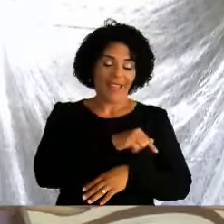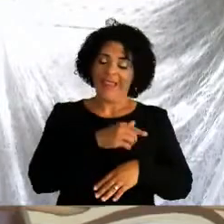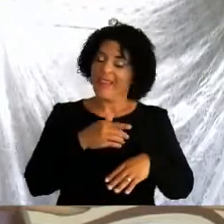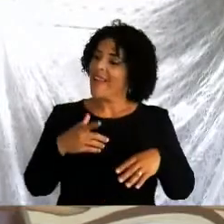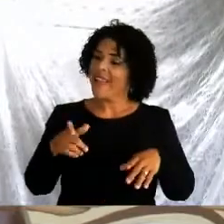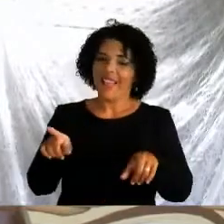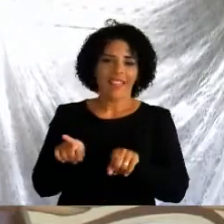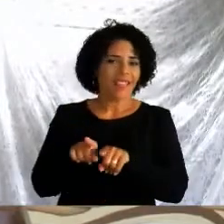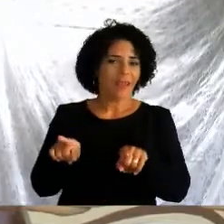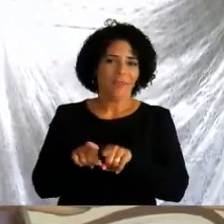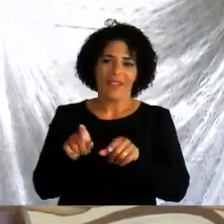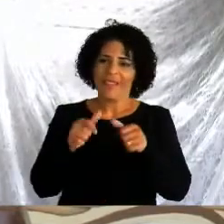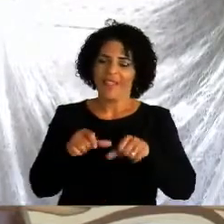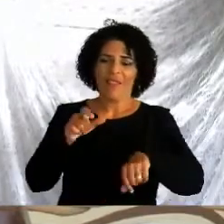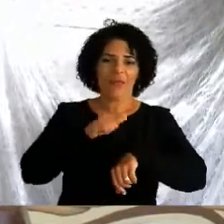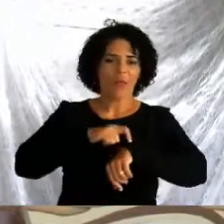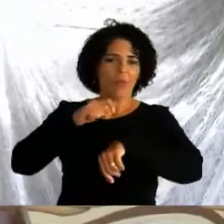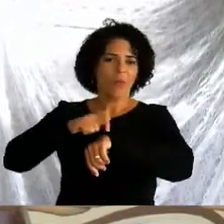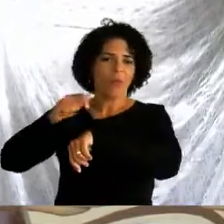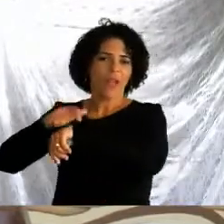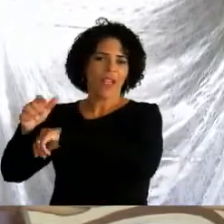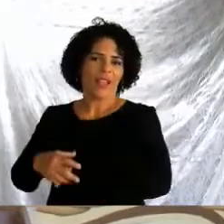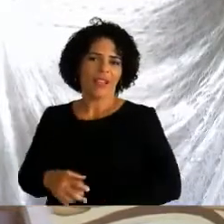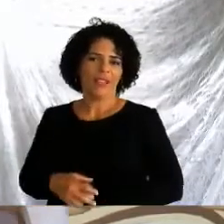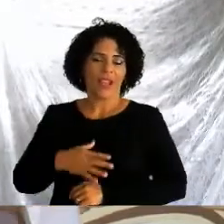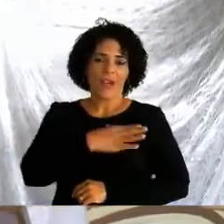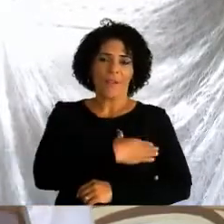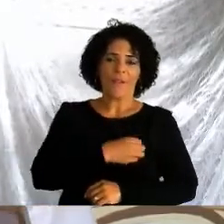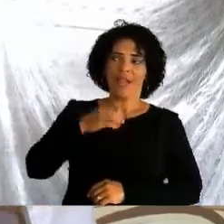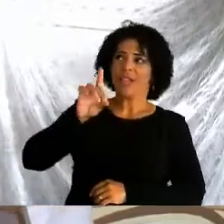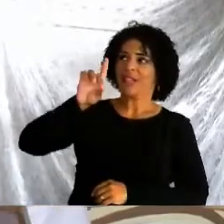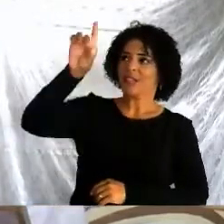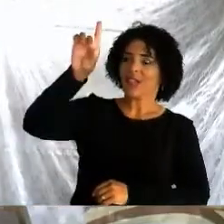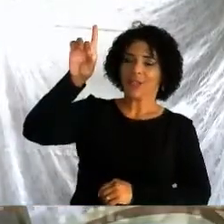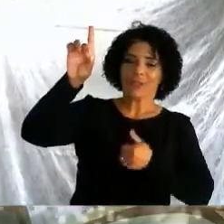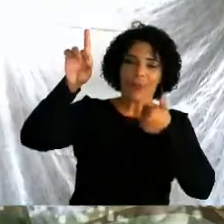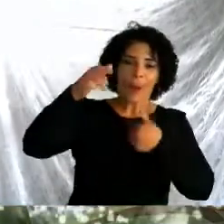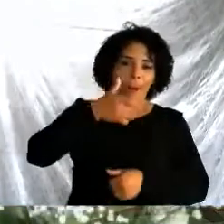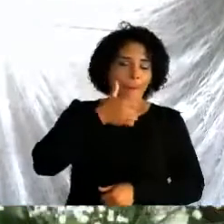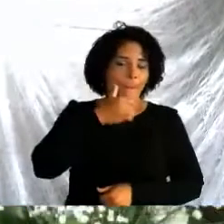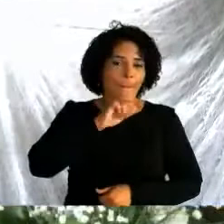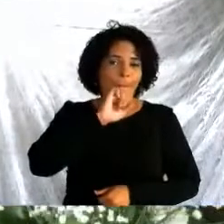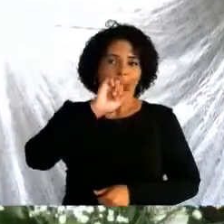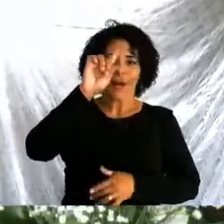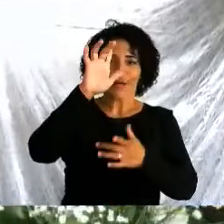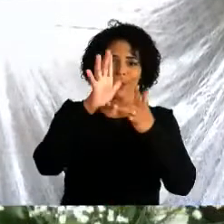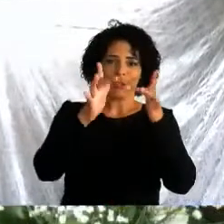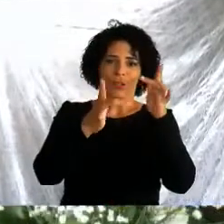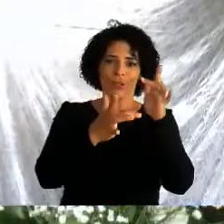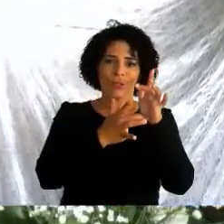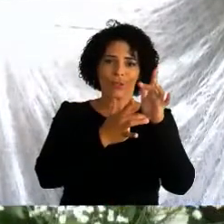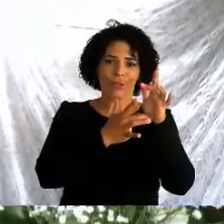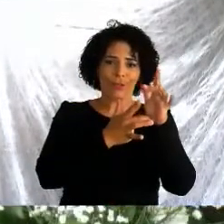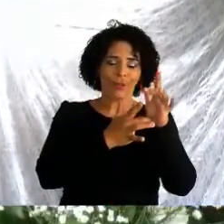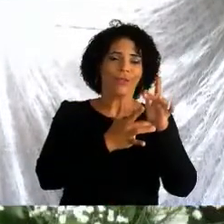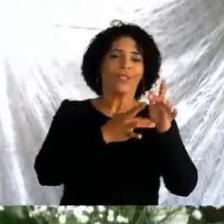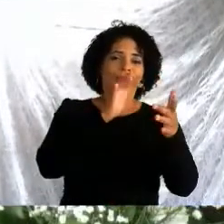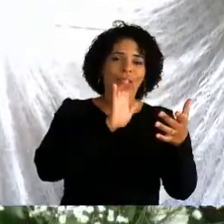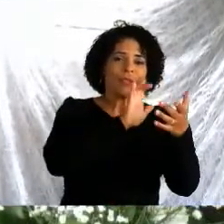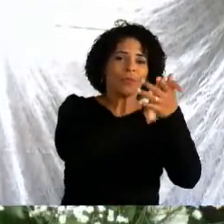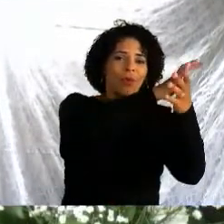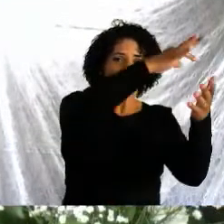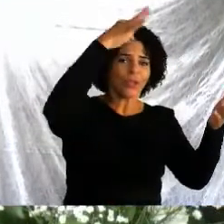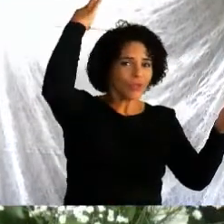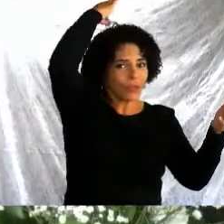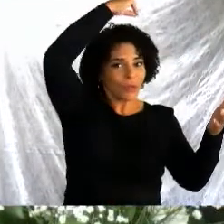Trindade. Filha de Deus Pai, Mãe de Deus Filho, Esposa do Deus Espírito Santo. Um